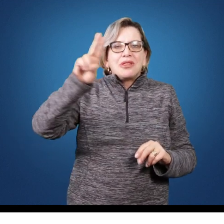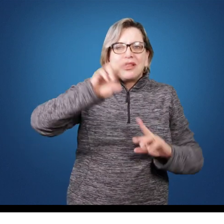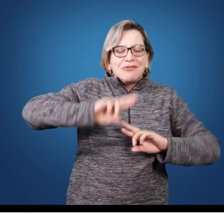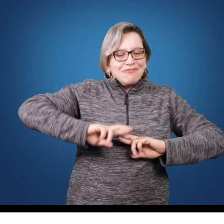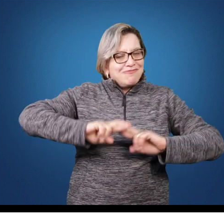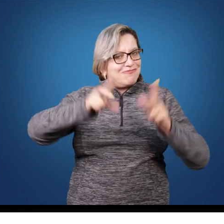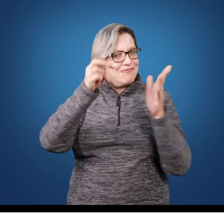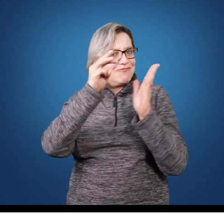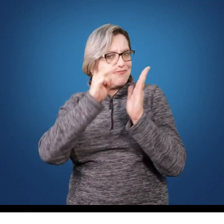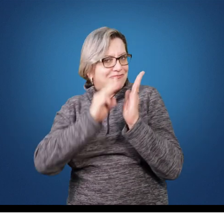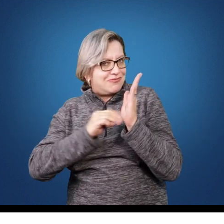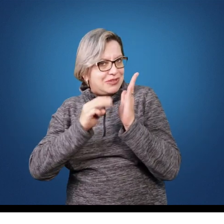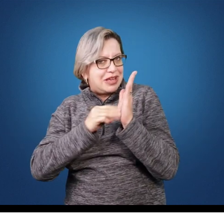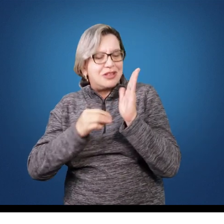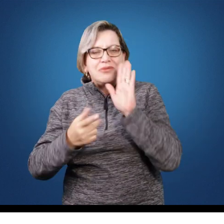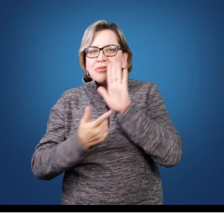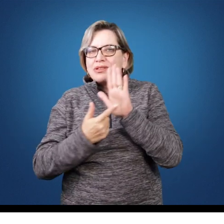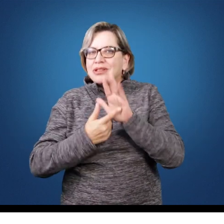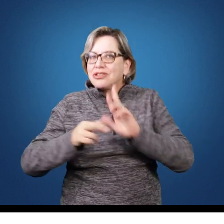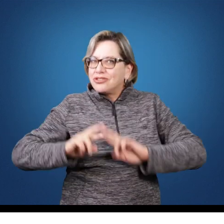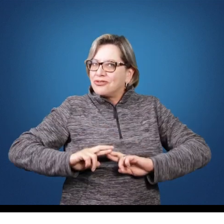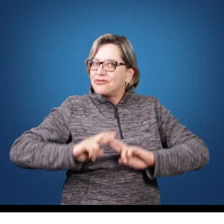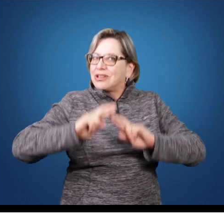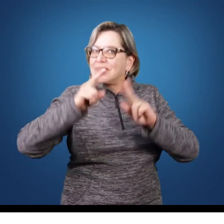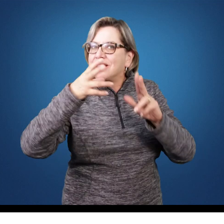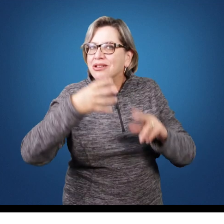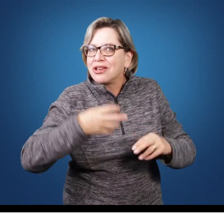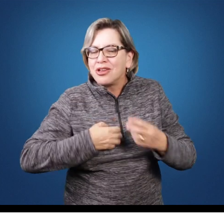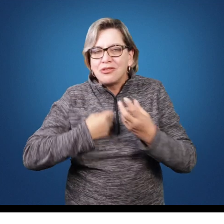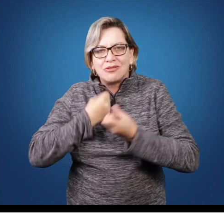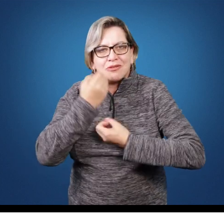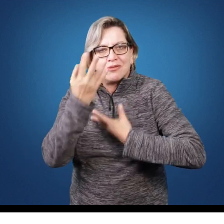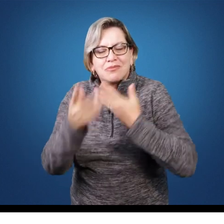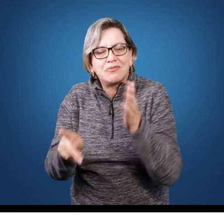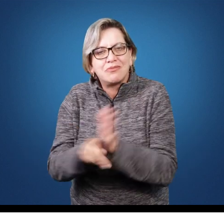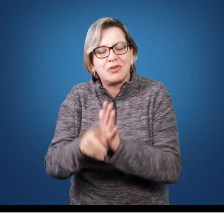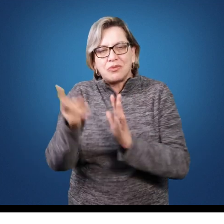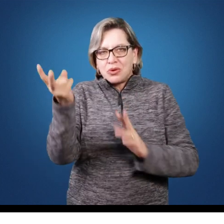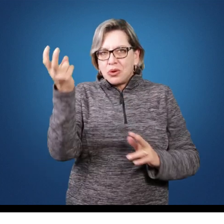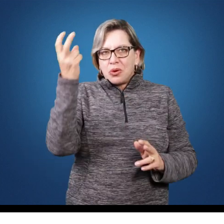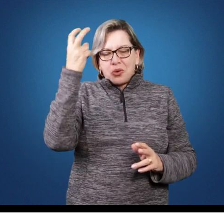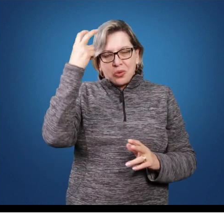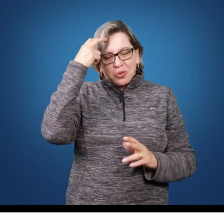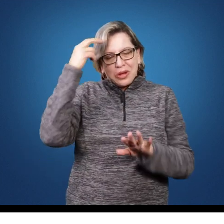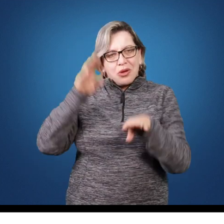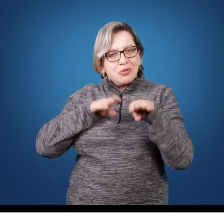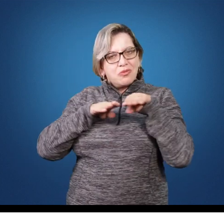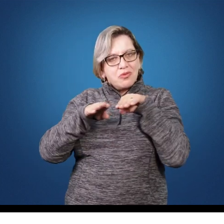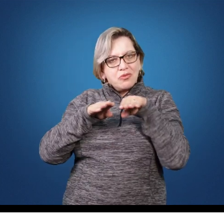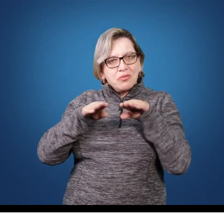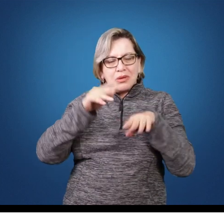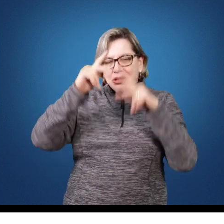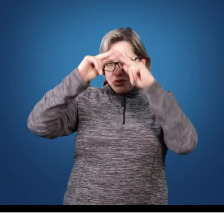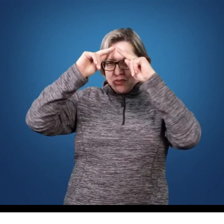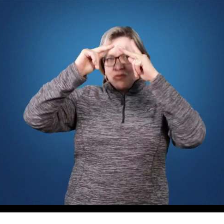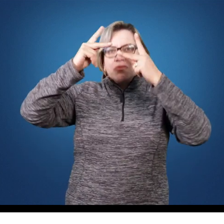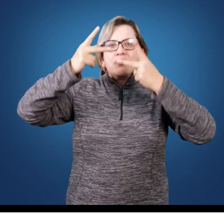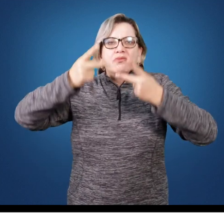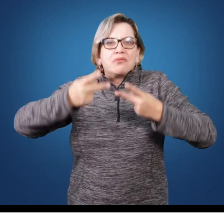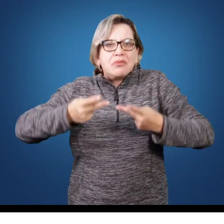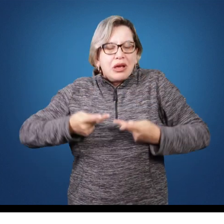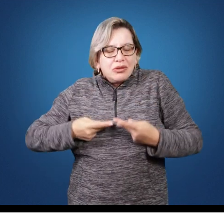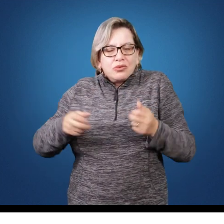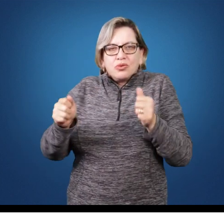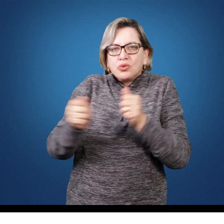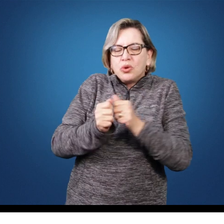métodos, abordando diferentes manifestações e expressões culturais do movimento humano, na perspectiva da educação, da